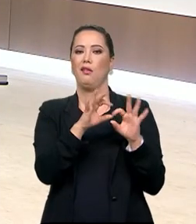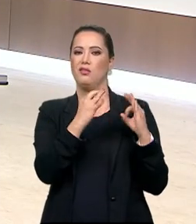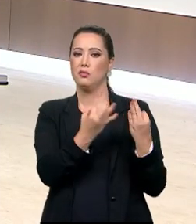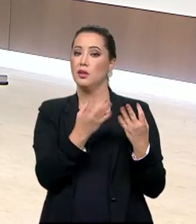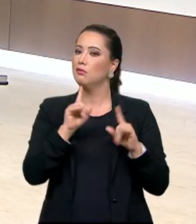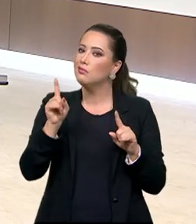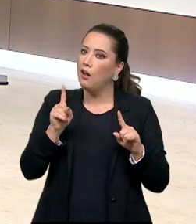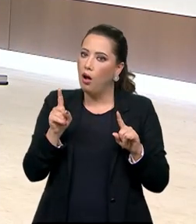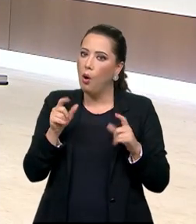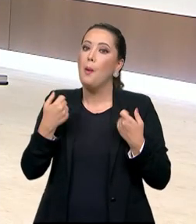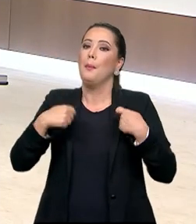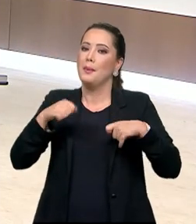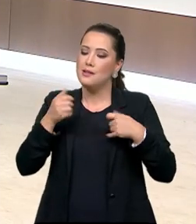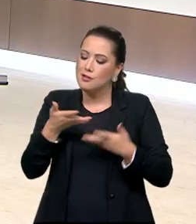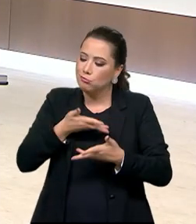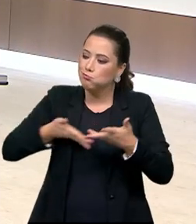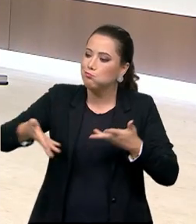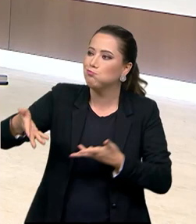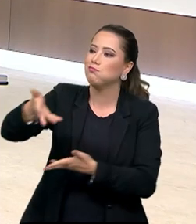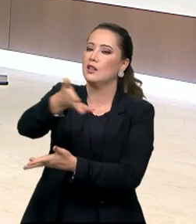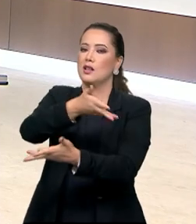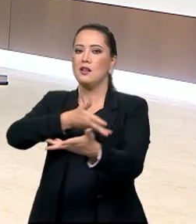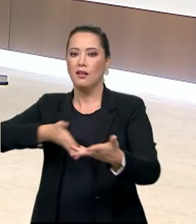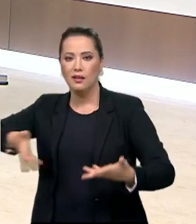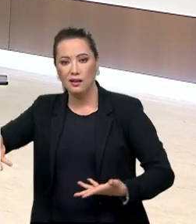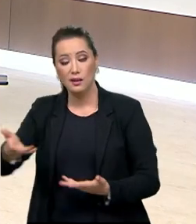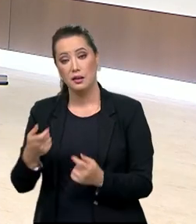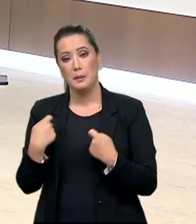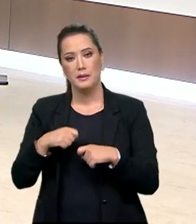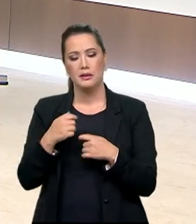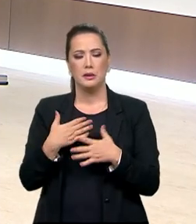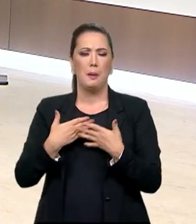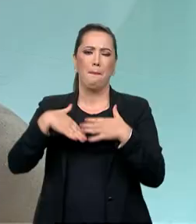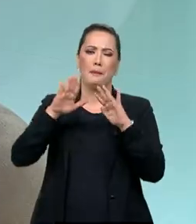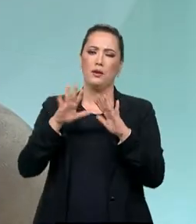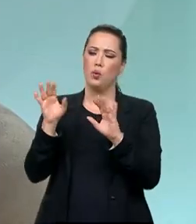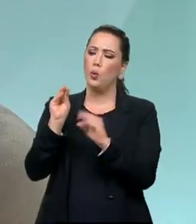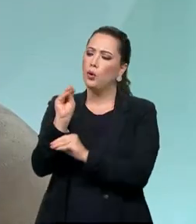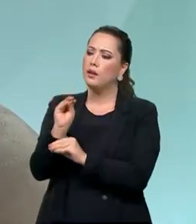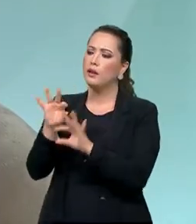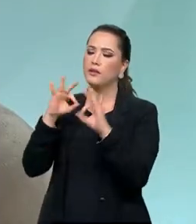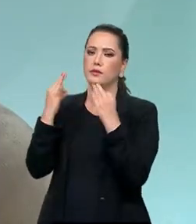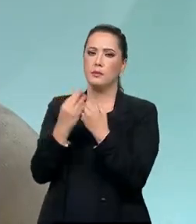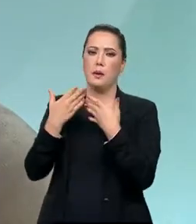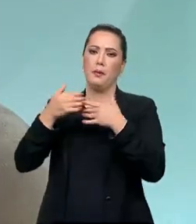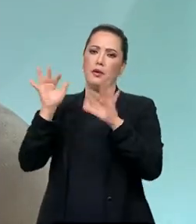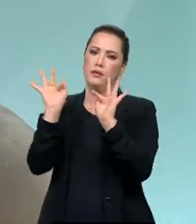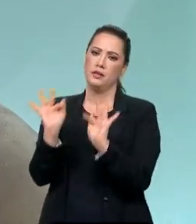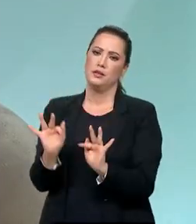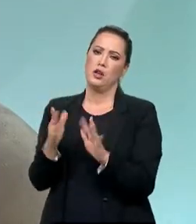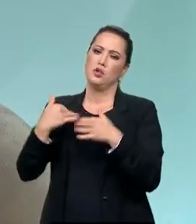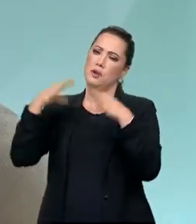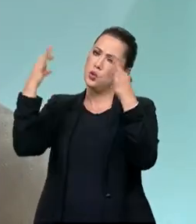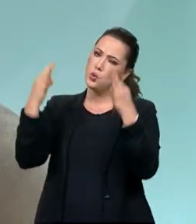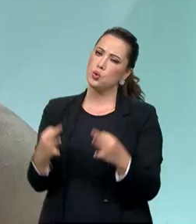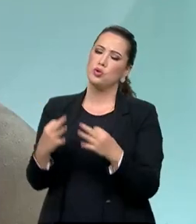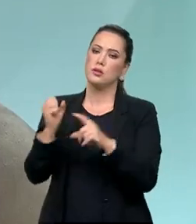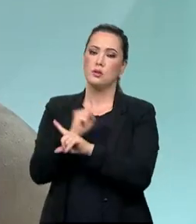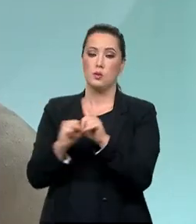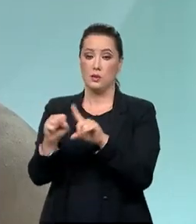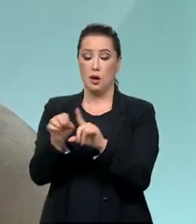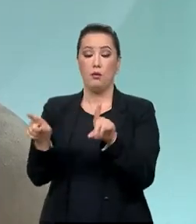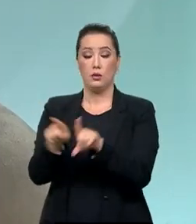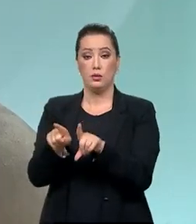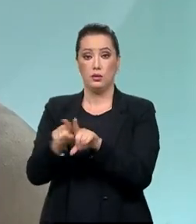família, nós temos um caminho de maior felicidade humana, de maior justiça social e, evidentemente, de